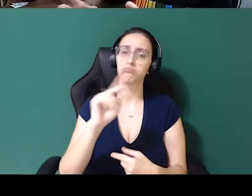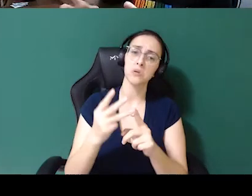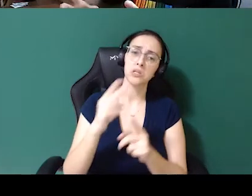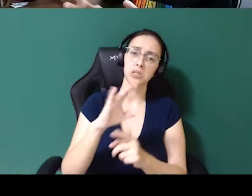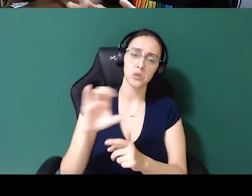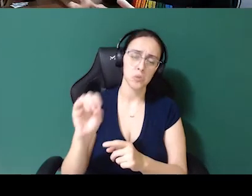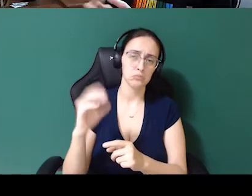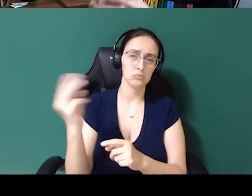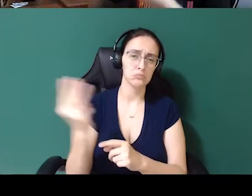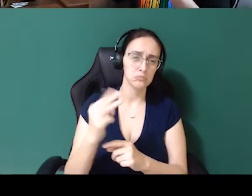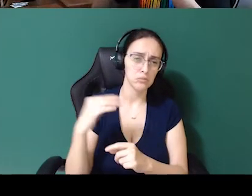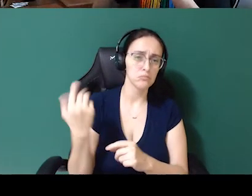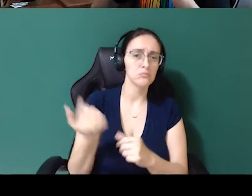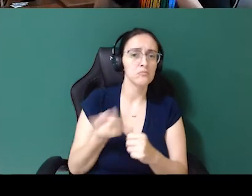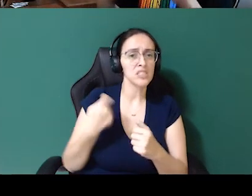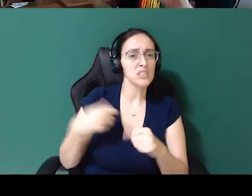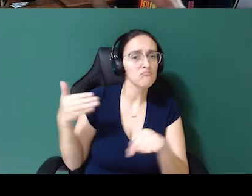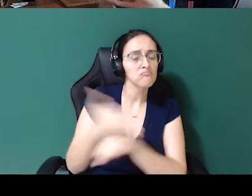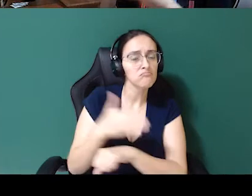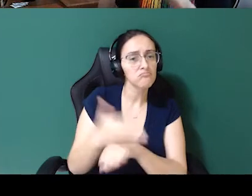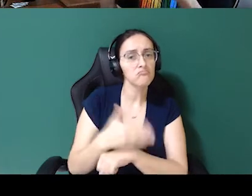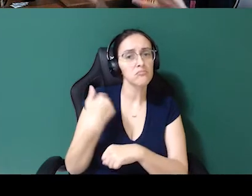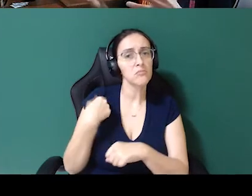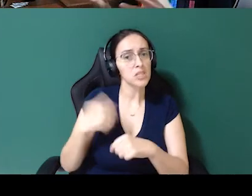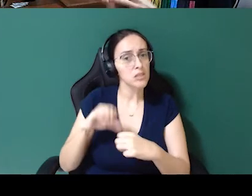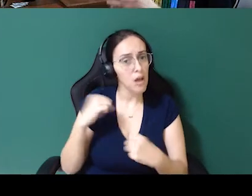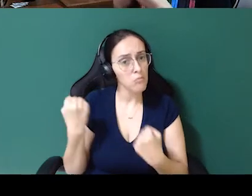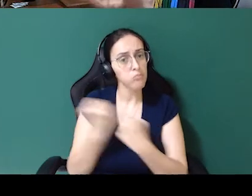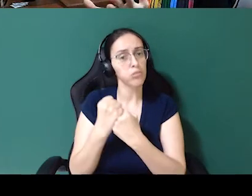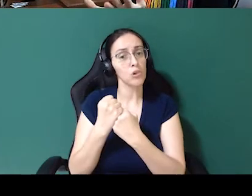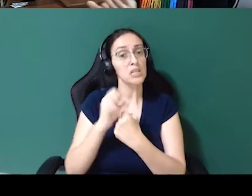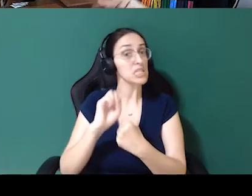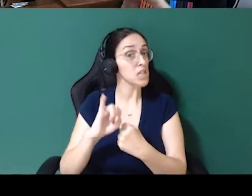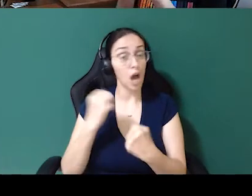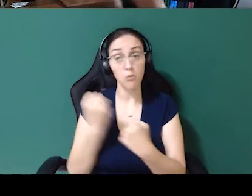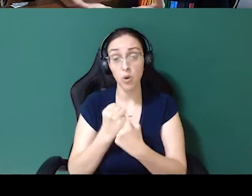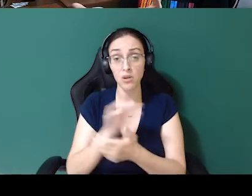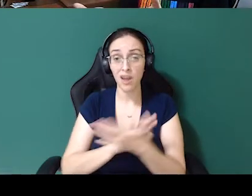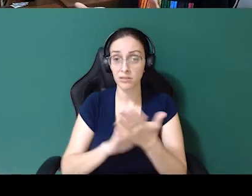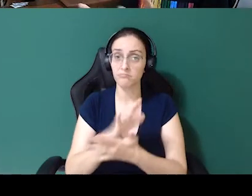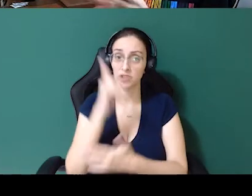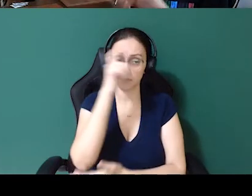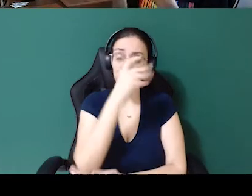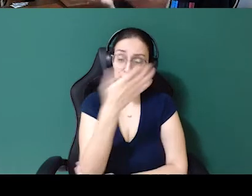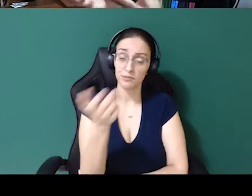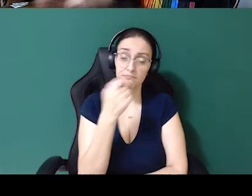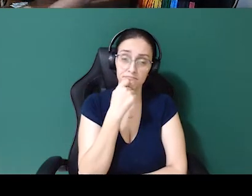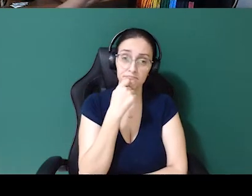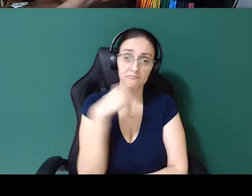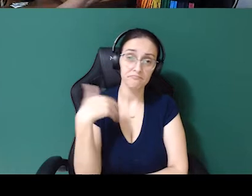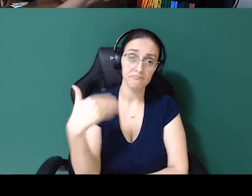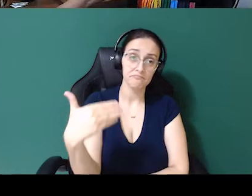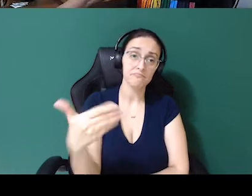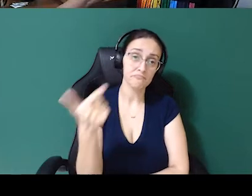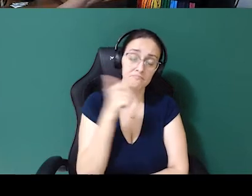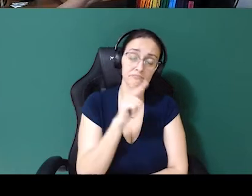tem que estar envolvido, tem que estar ciente, tem que estar apoiando, porque sem esse apoio fica muito difícil. Fica muito difícil seguir em